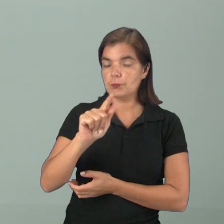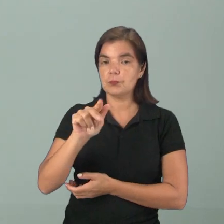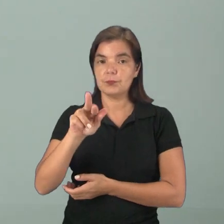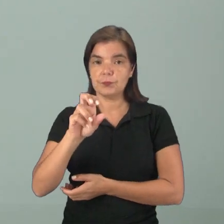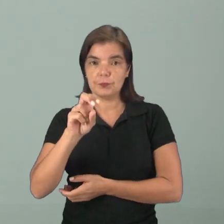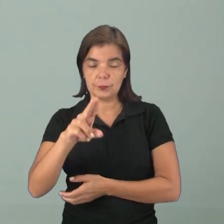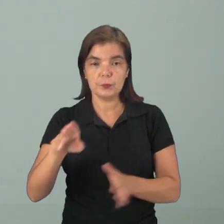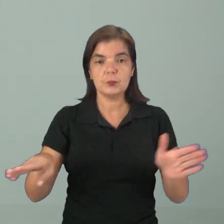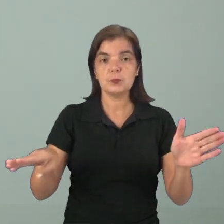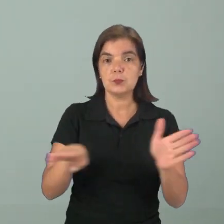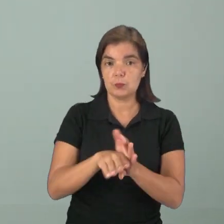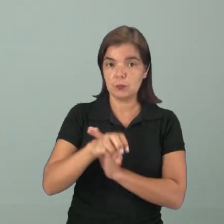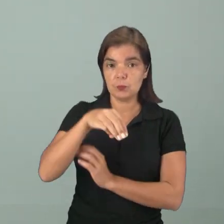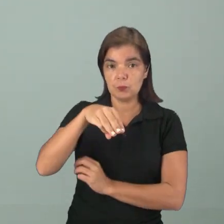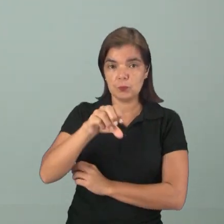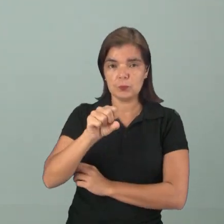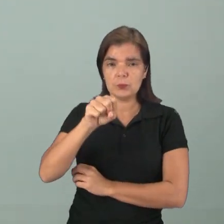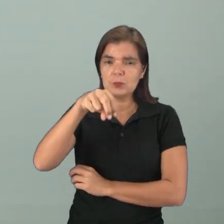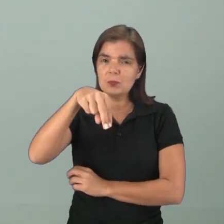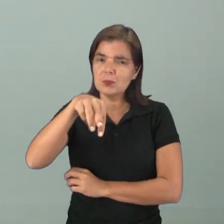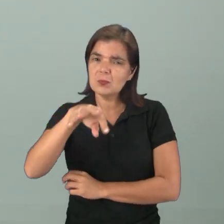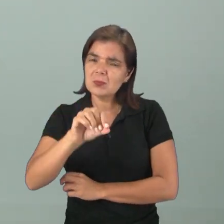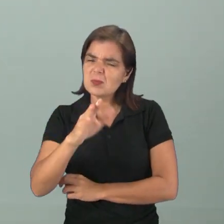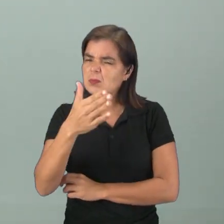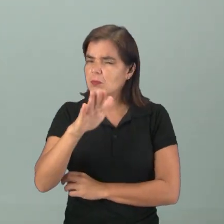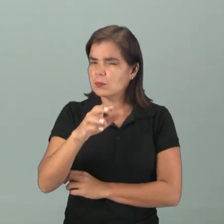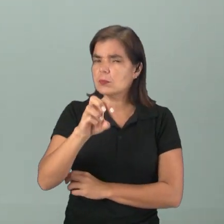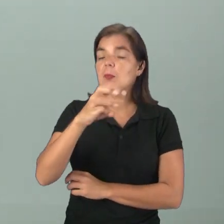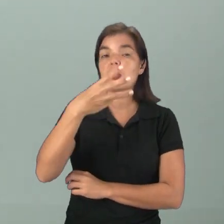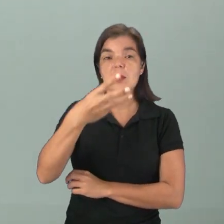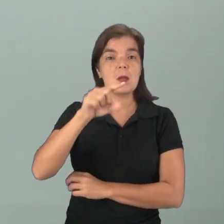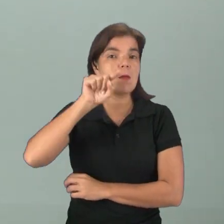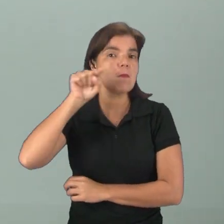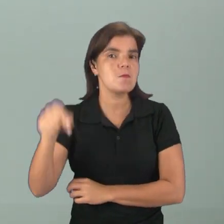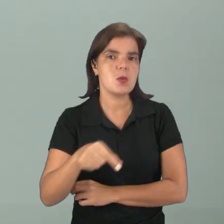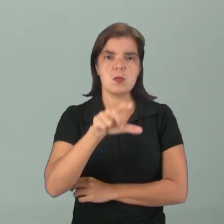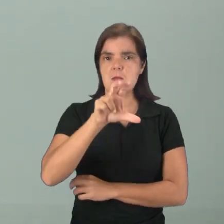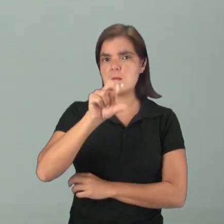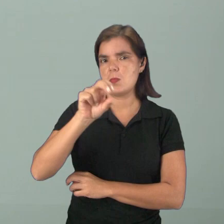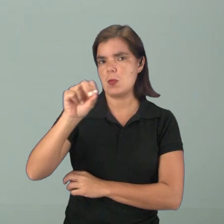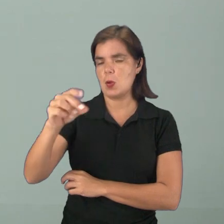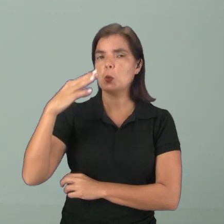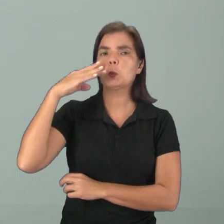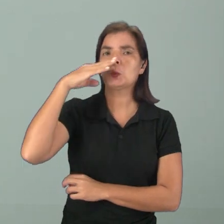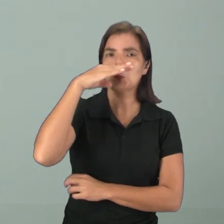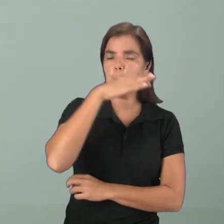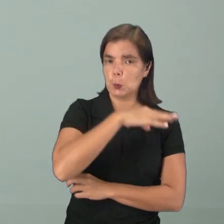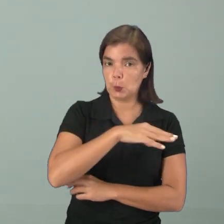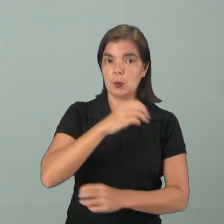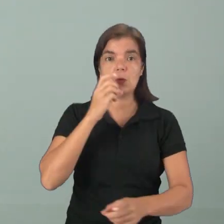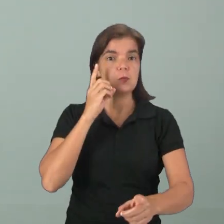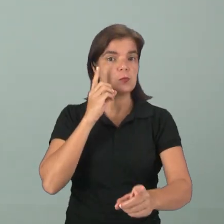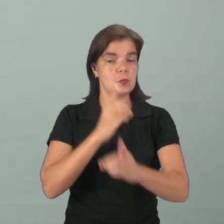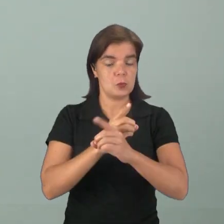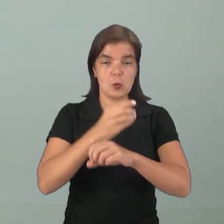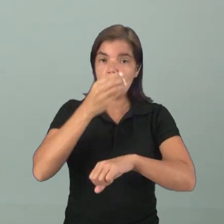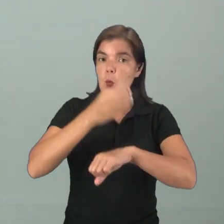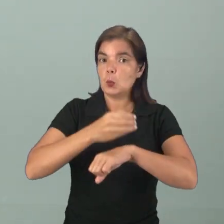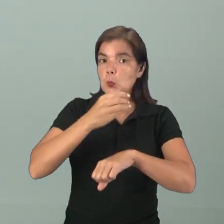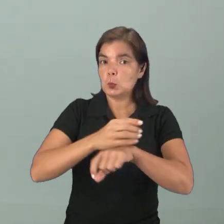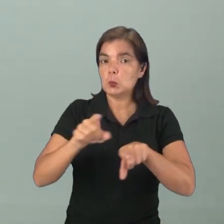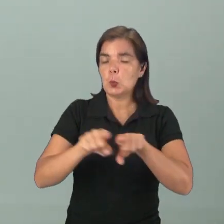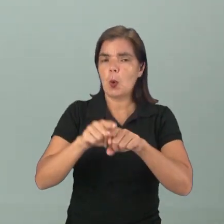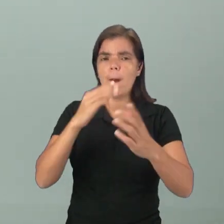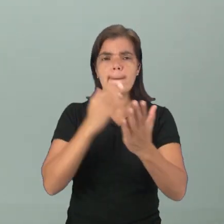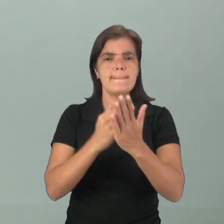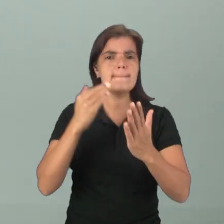Quando chega lá no manto, essa temperatura já pode chegar até 3.500 graus. Quando chega no núcleo, pode aumentar ainda mais,